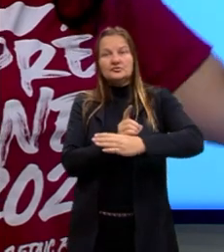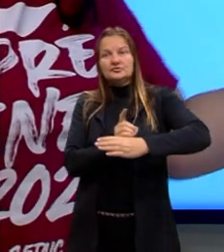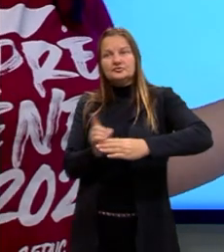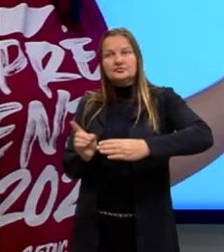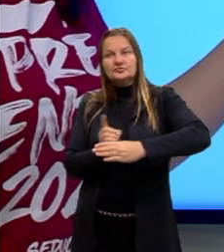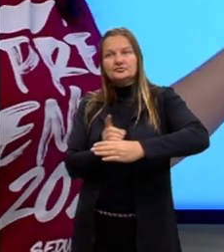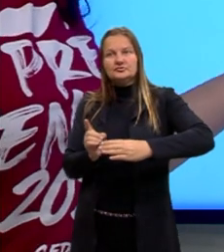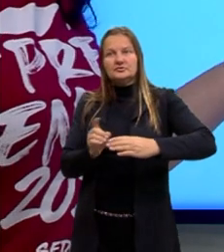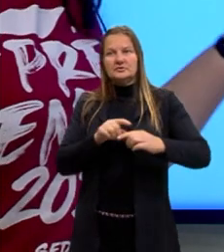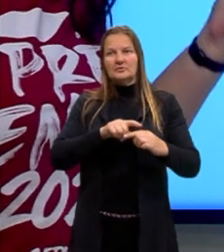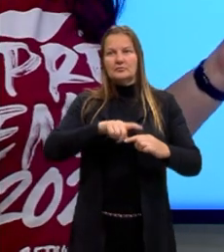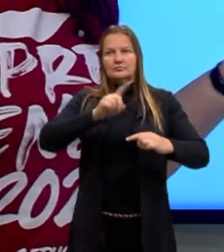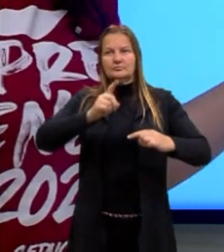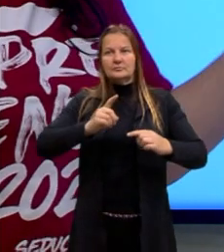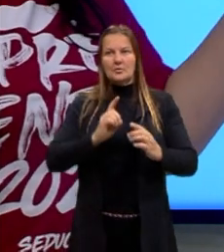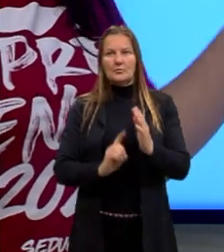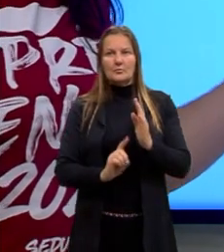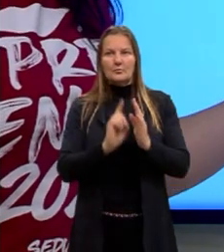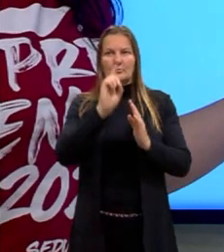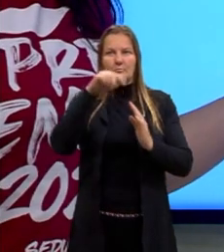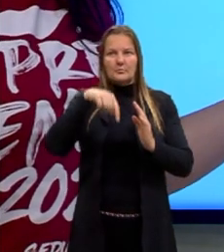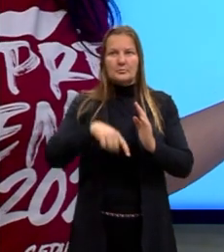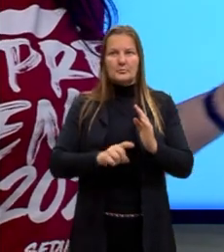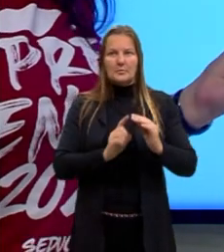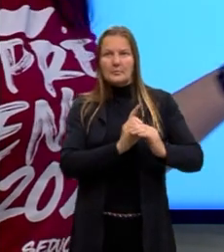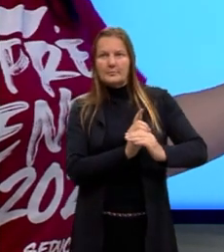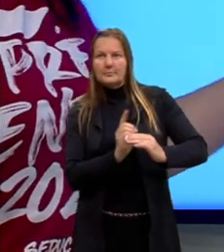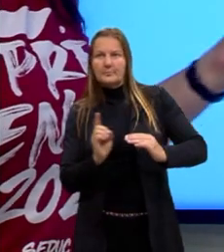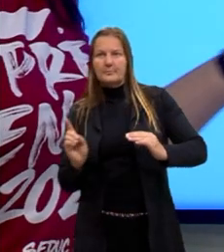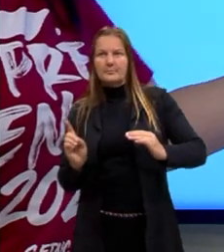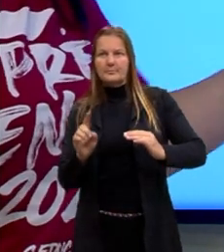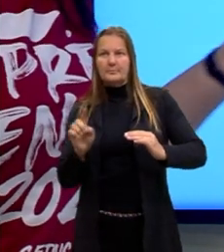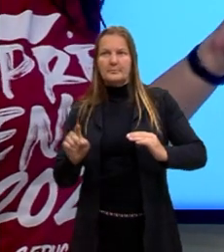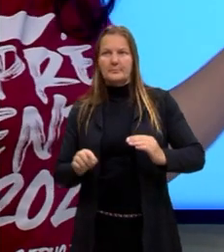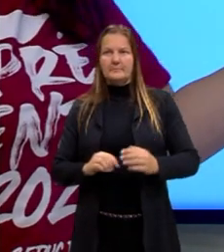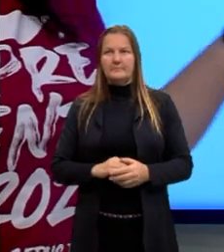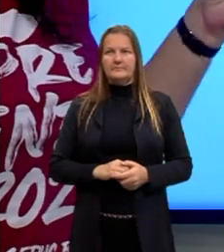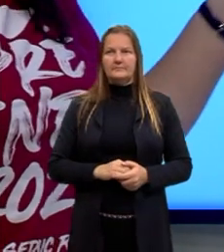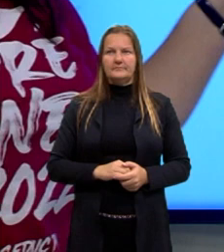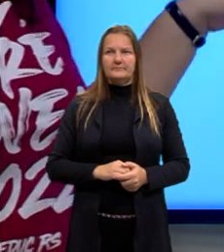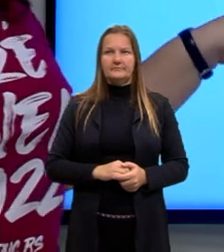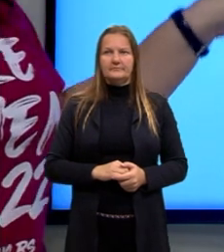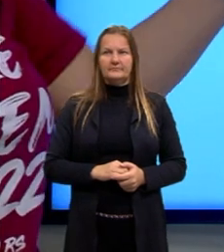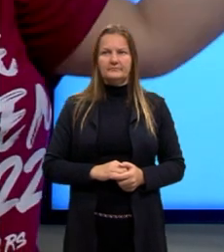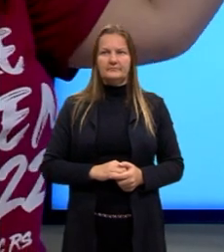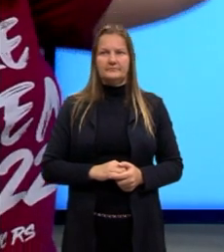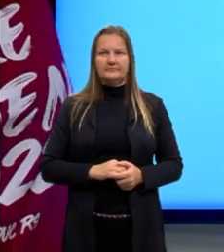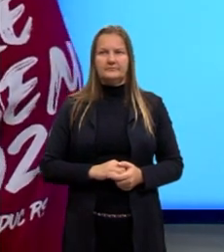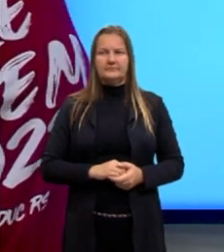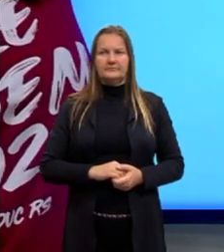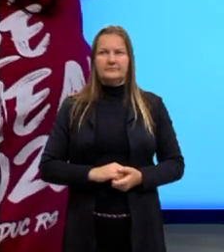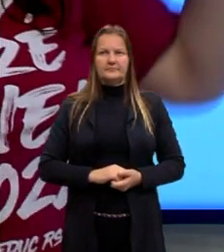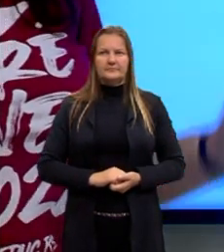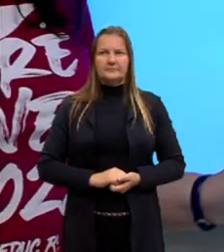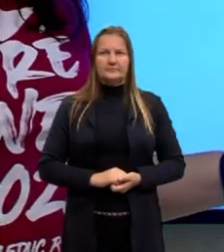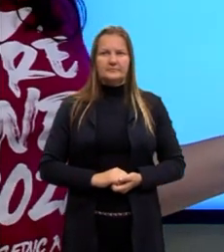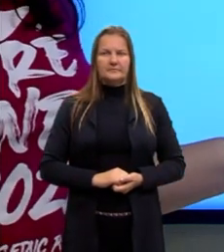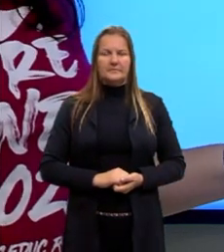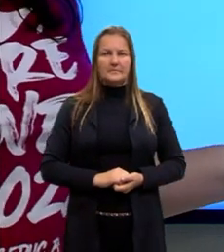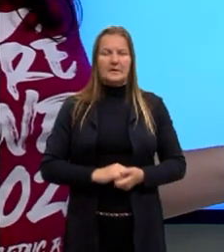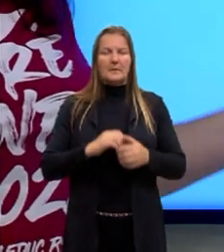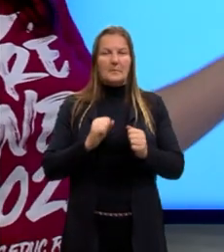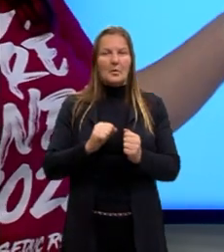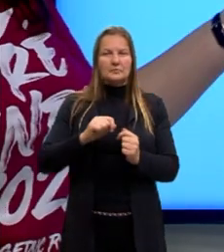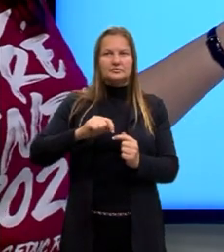Certo? Então, pode ser também em outras direções, né? Poderia eu estar fazendo assim e a onda está se propagando para